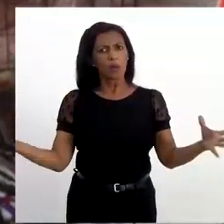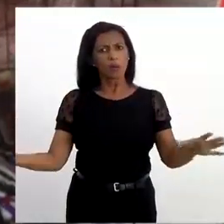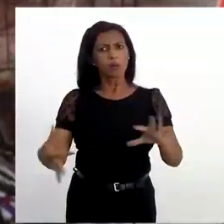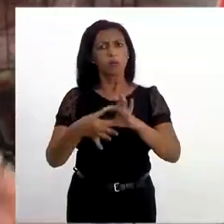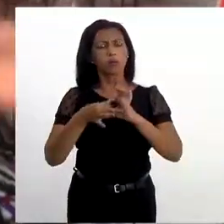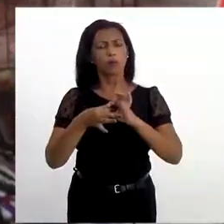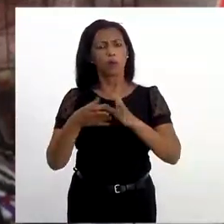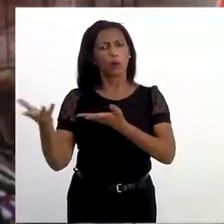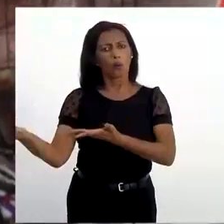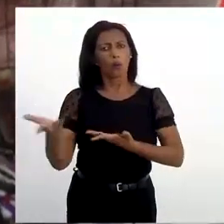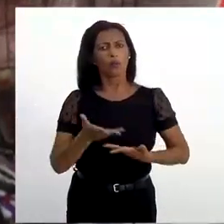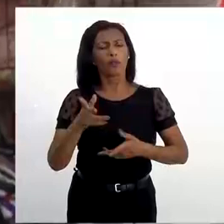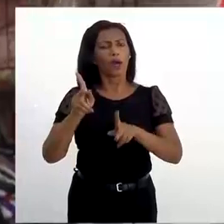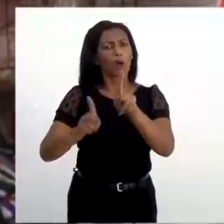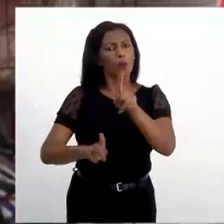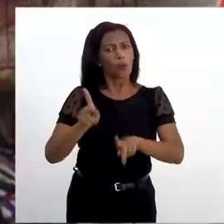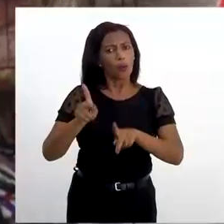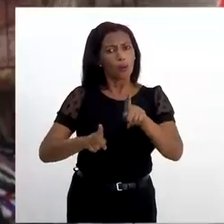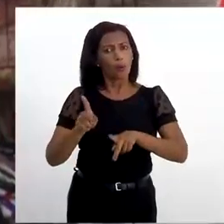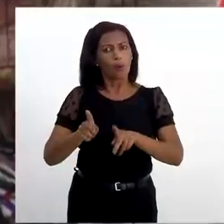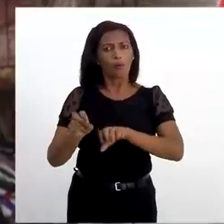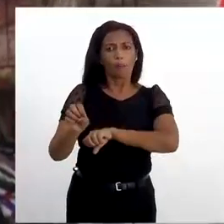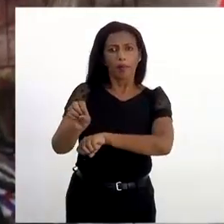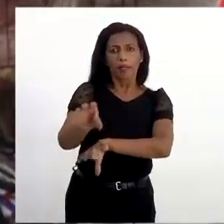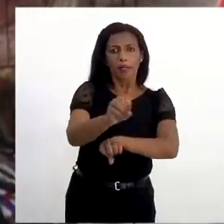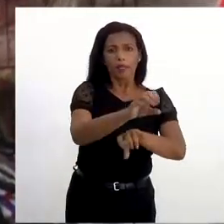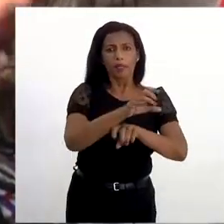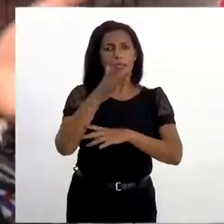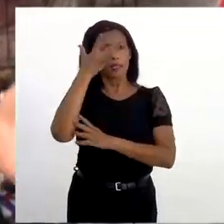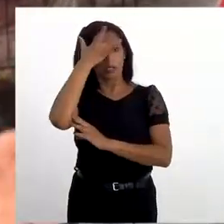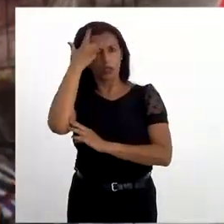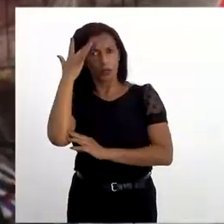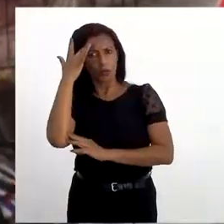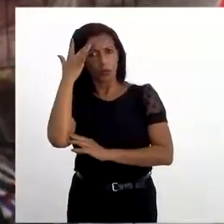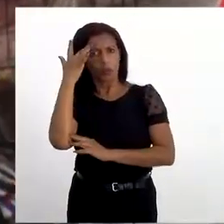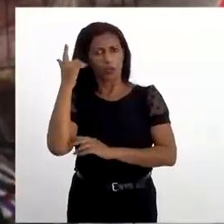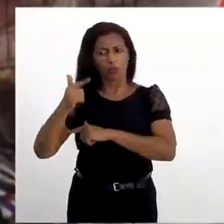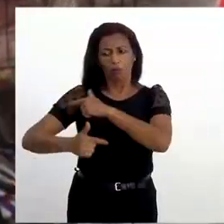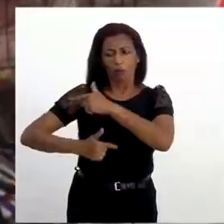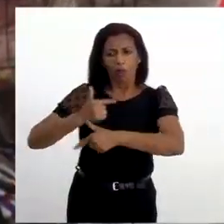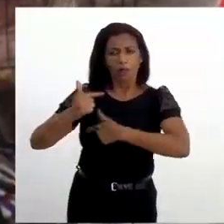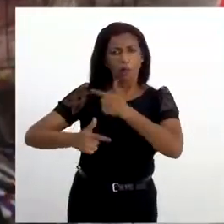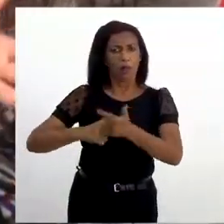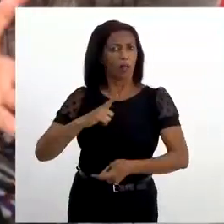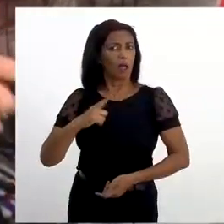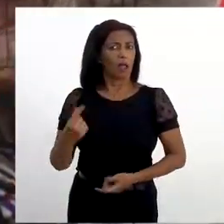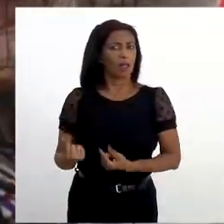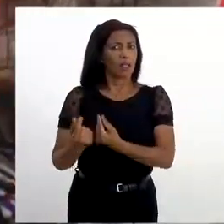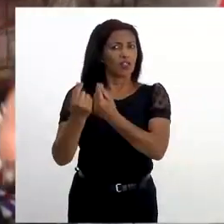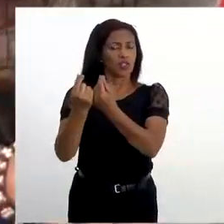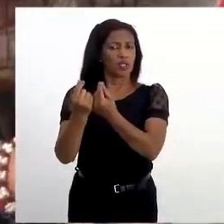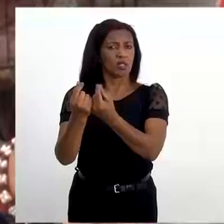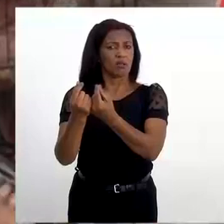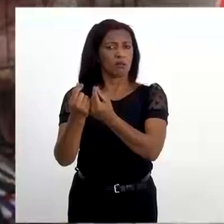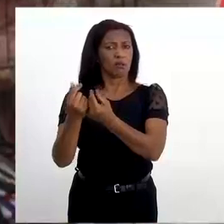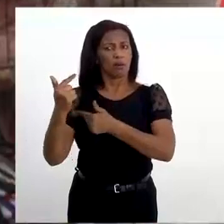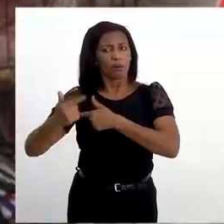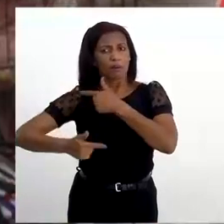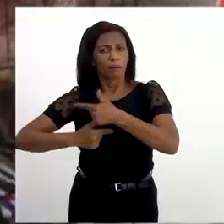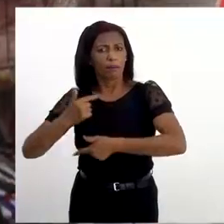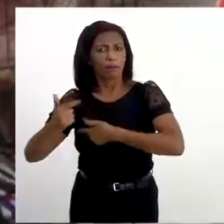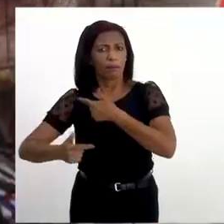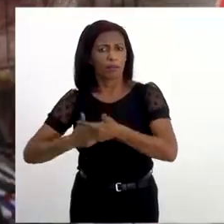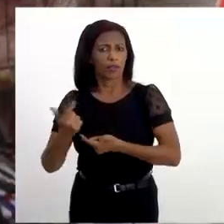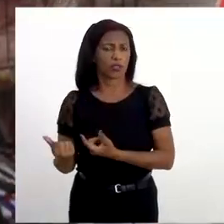Enfim, vamos trazer esse povo pra que ensinem pras pessoas a gerar renda, que façam esse trabalho